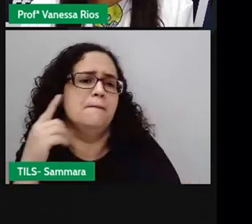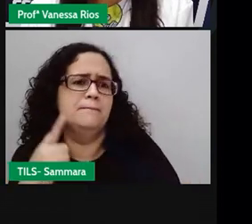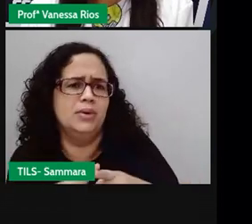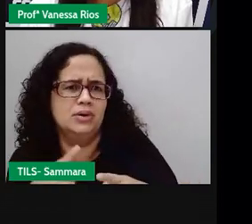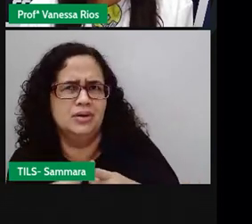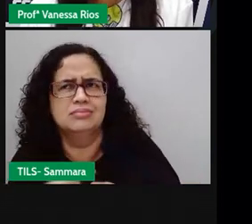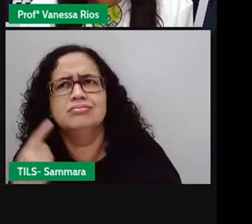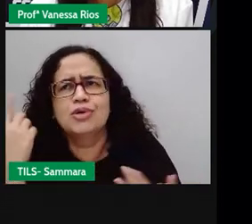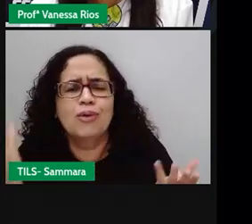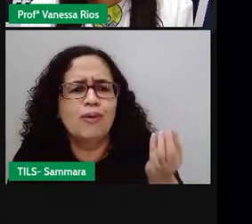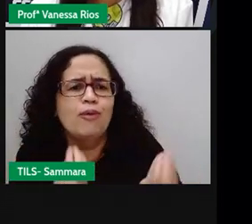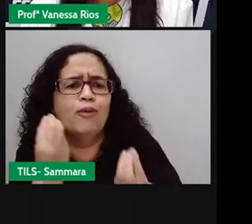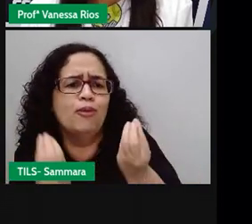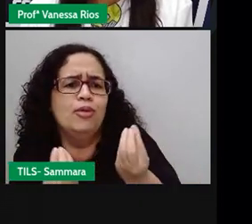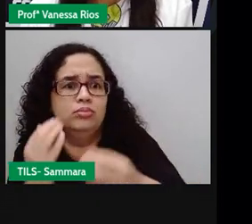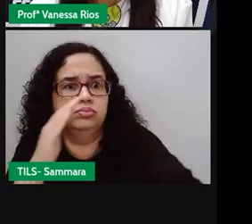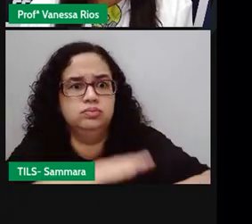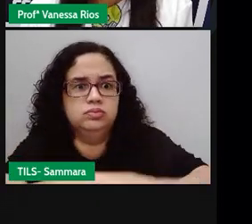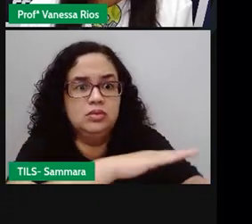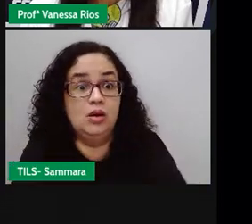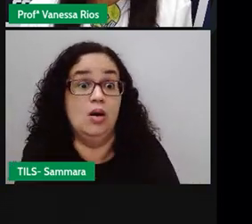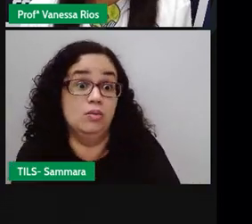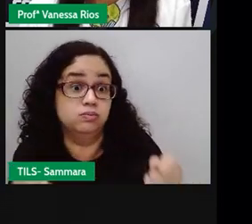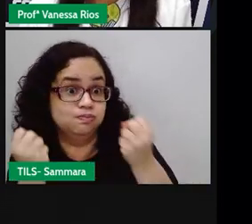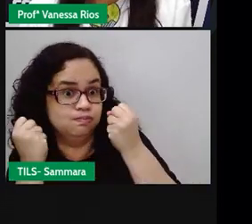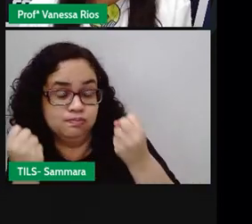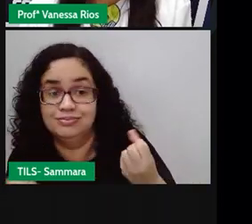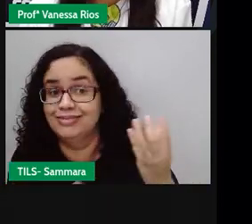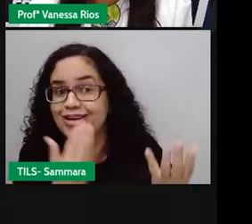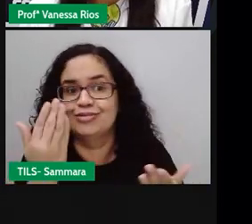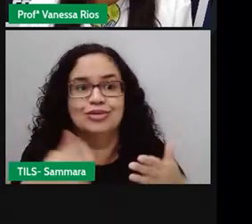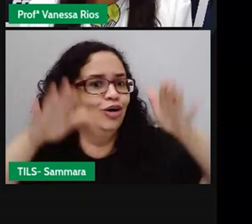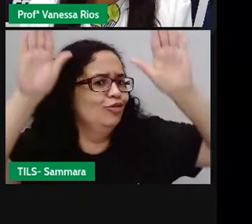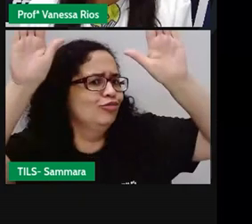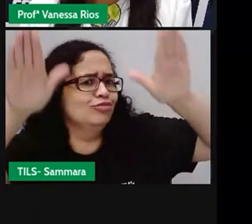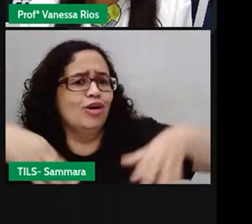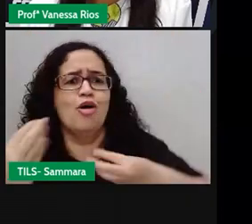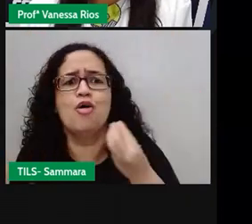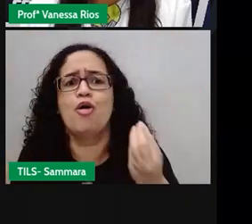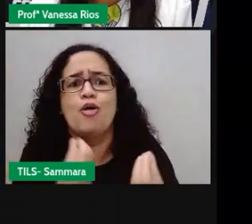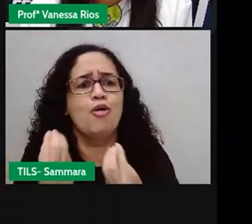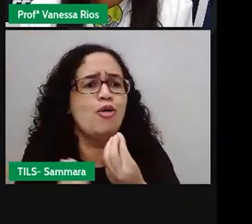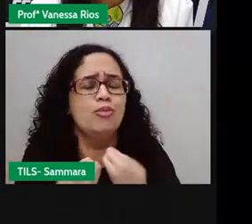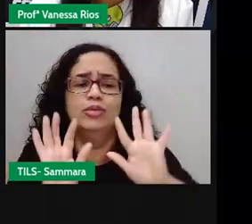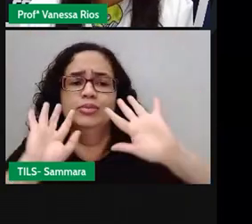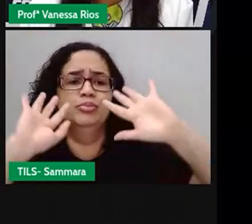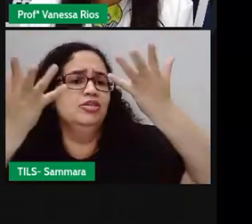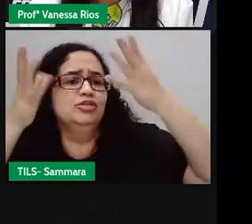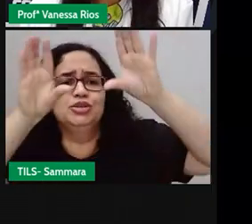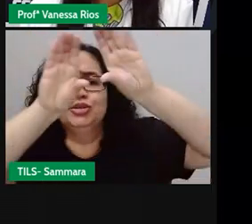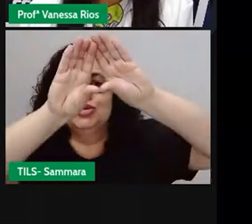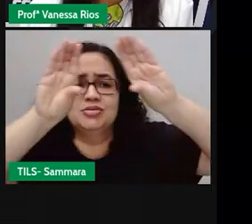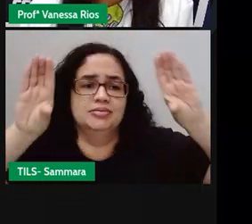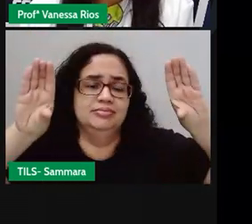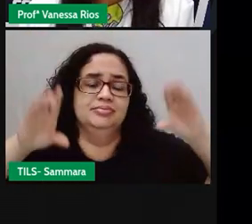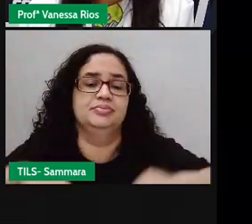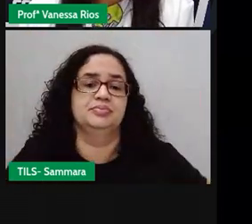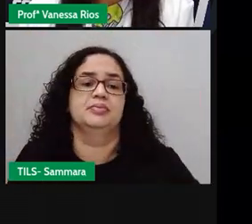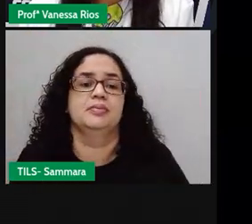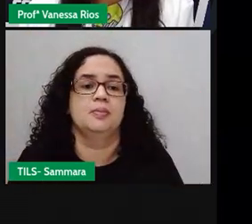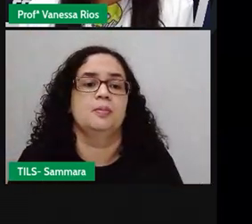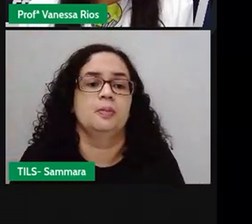imagina um sapo tão pesado que não voava, como é que ele conseguiria chegar até o céu?